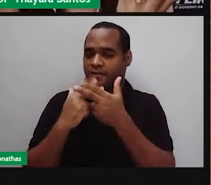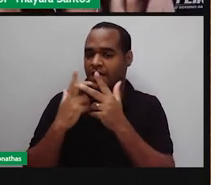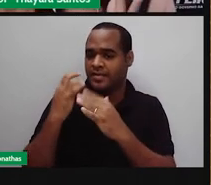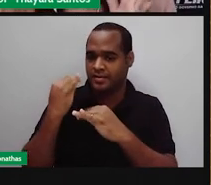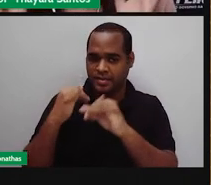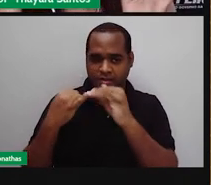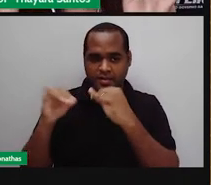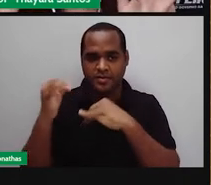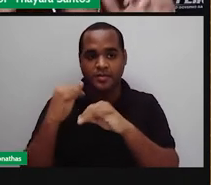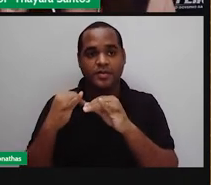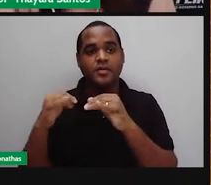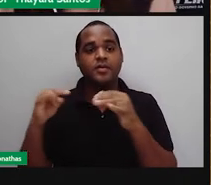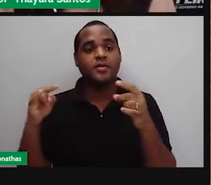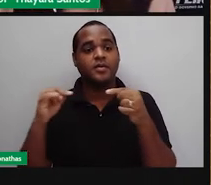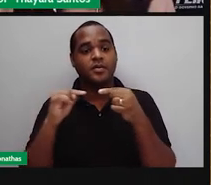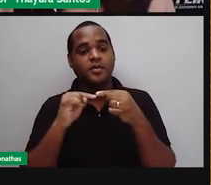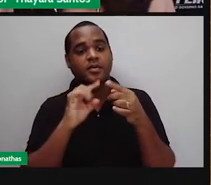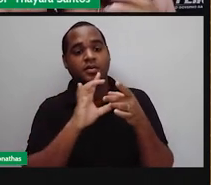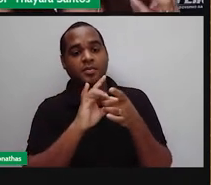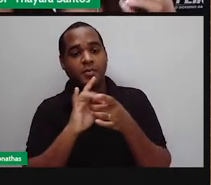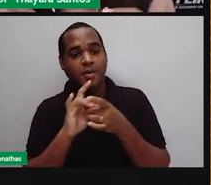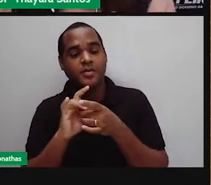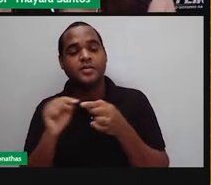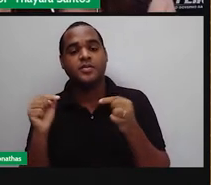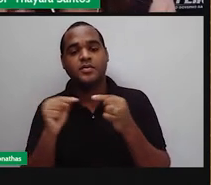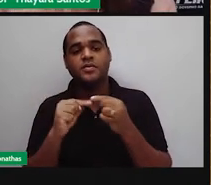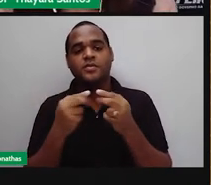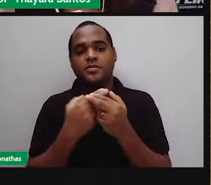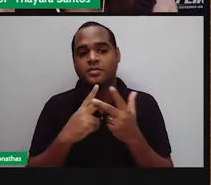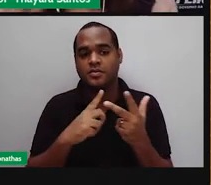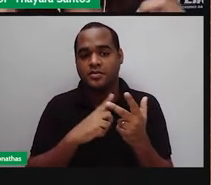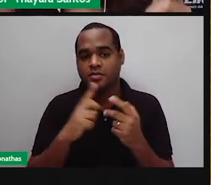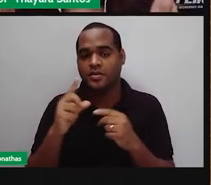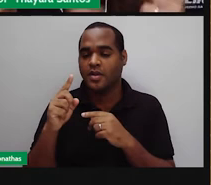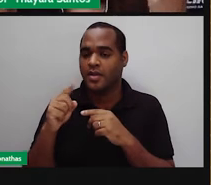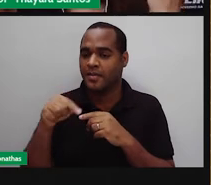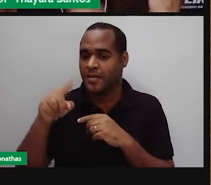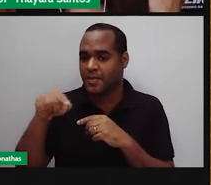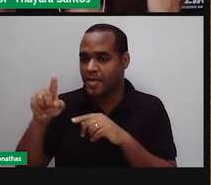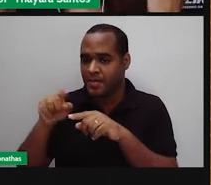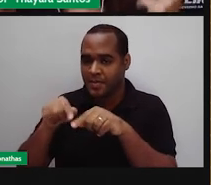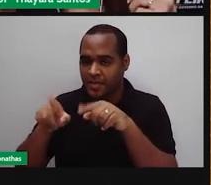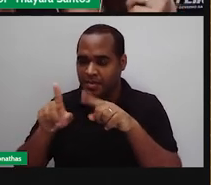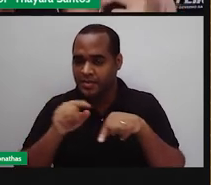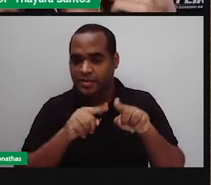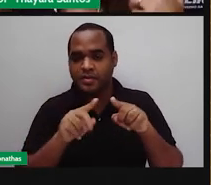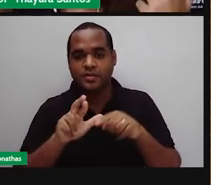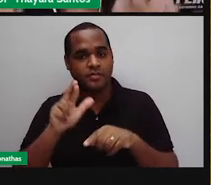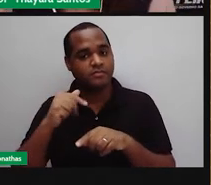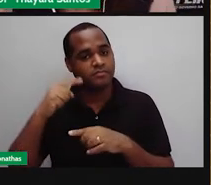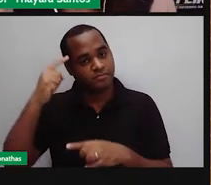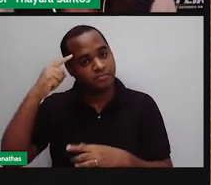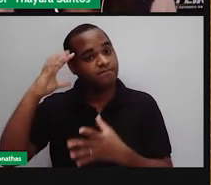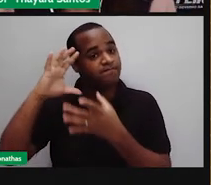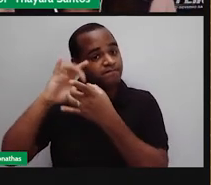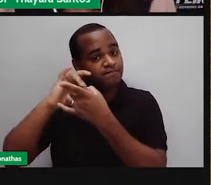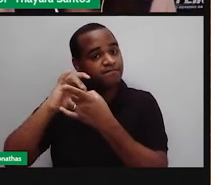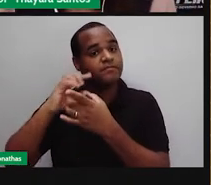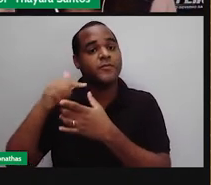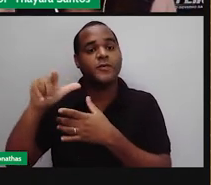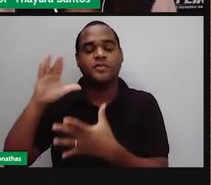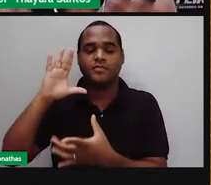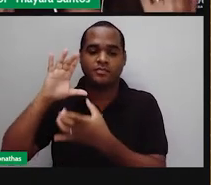químicos. Vão entrar em contato com esses quimiorreceptores. Os quimiorreceptores vão mandar mensagem para o nosso cérebro. E o nosso cérebro manda mensagem de